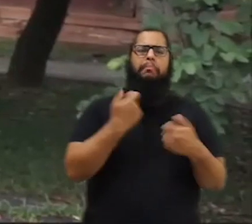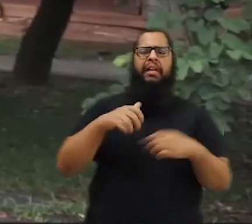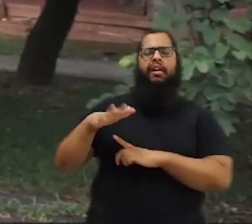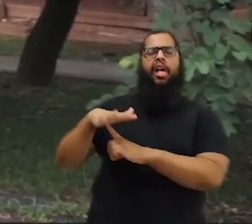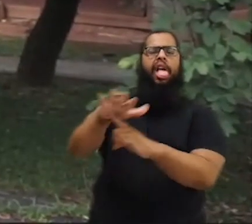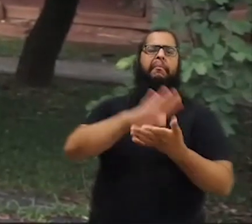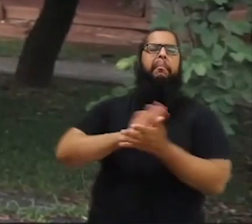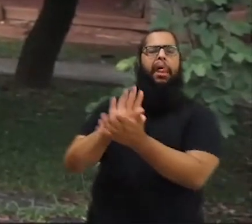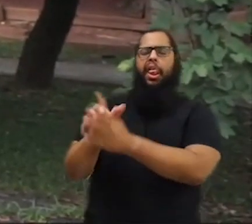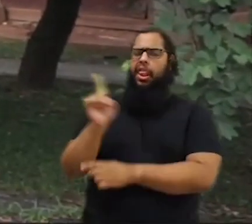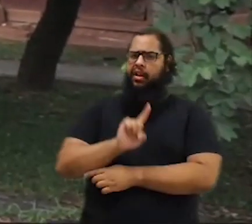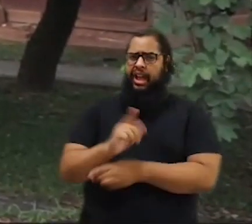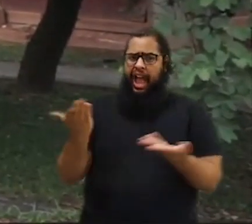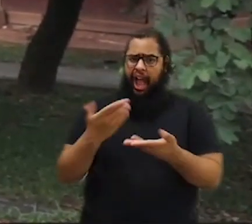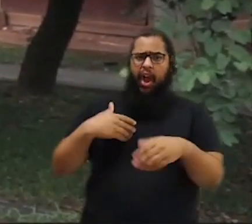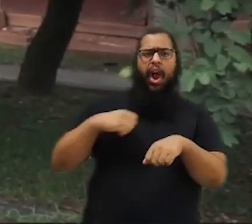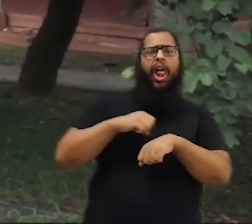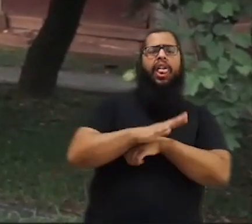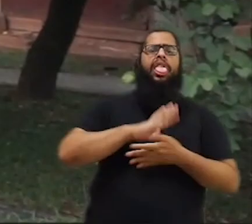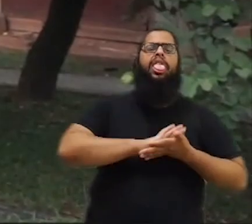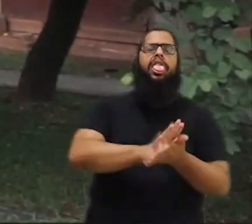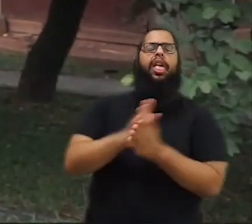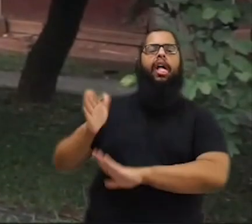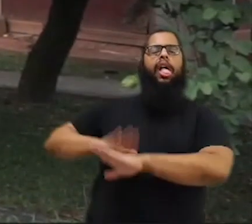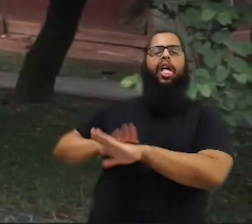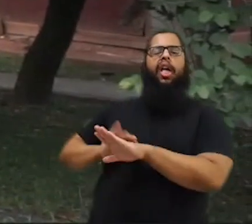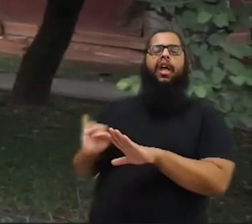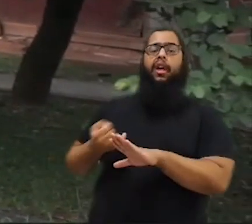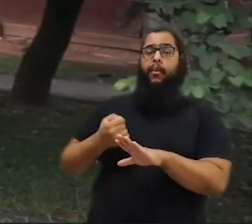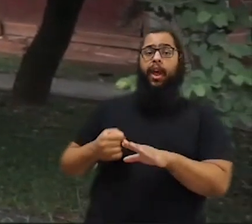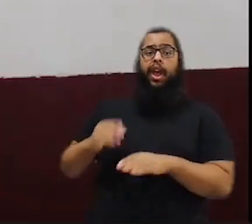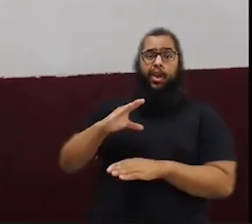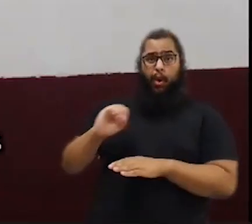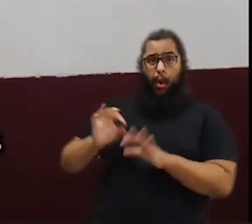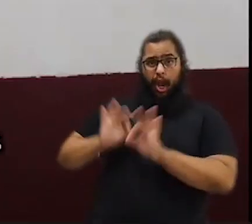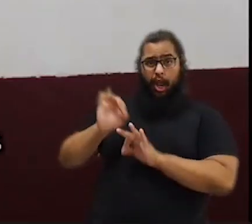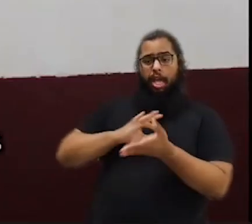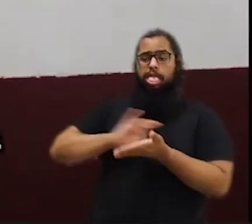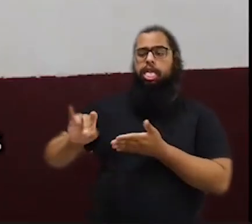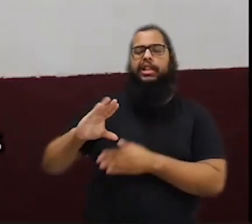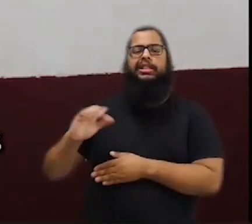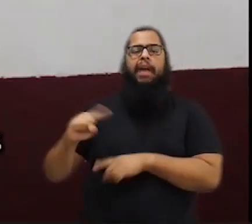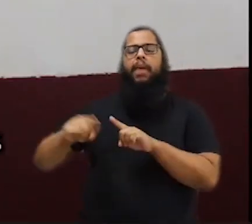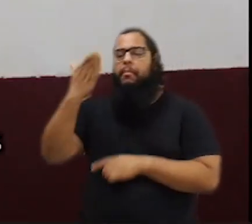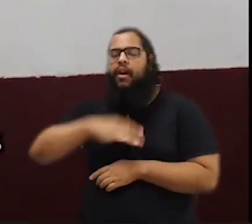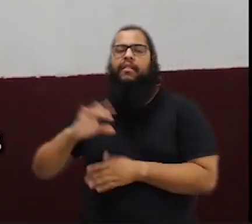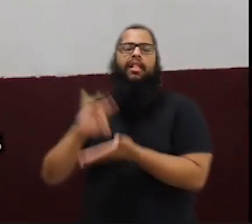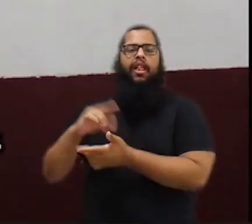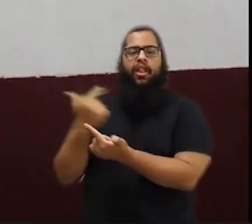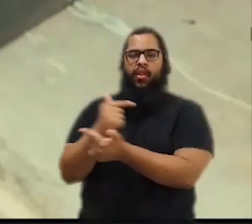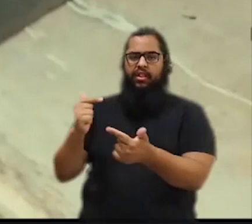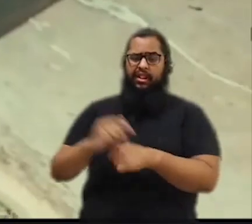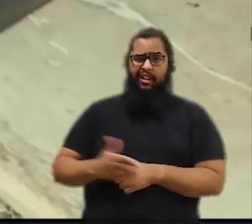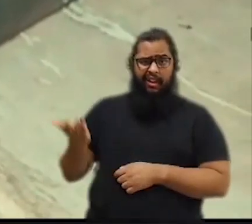Agora as pistas são extraviadas e a SEAS expulsa um SEAS sem provas concretas. Na SEAS de massa, pistas concretadas eram